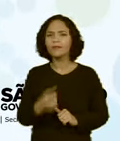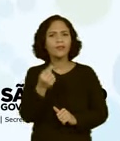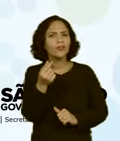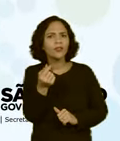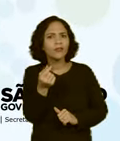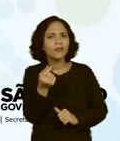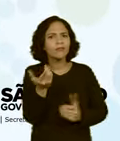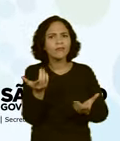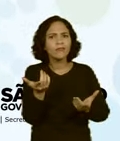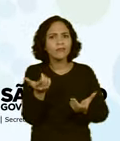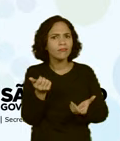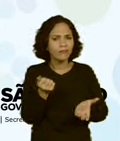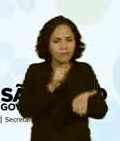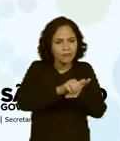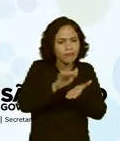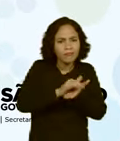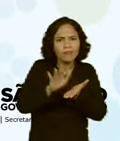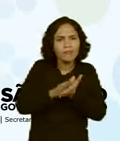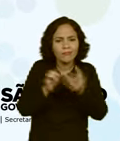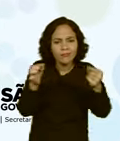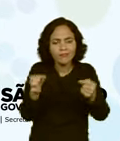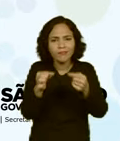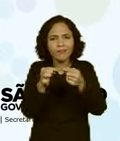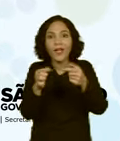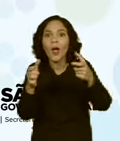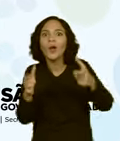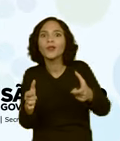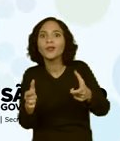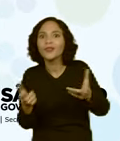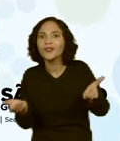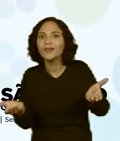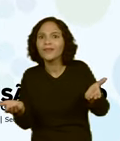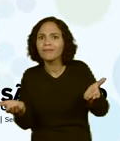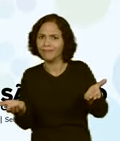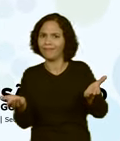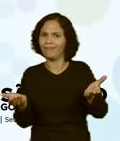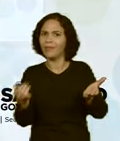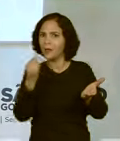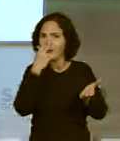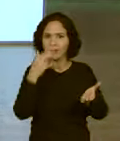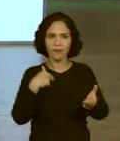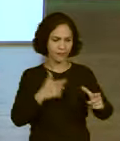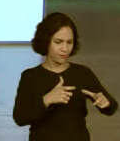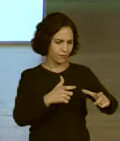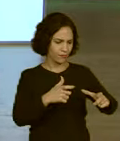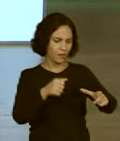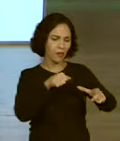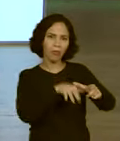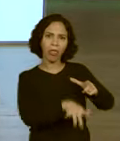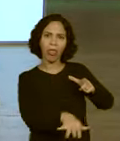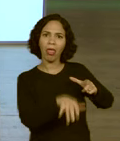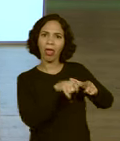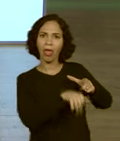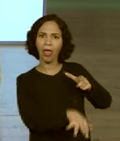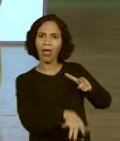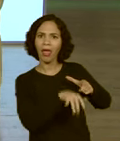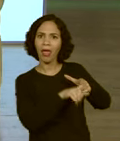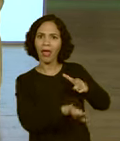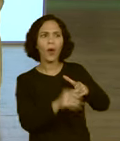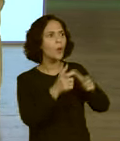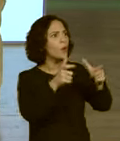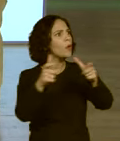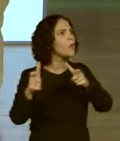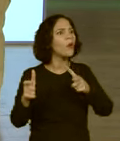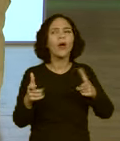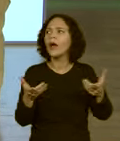afinal, para onde vai o dinheiro, hein? Hoje em dia o dinheiro está... Será que está indo para o ralo? Será que está indo para algum